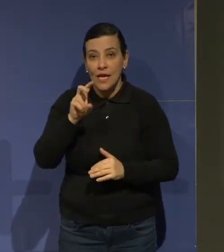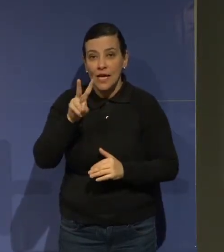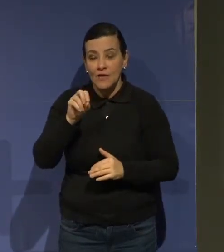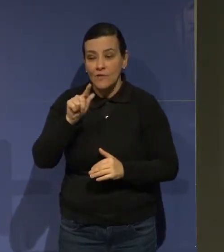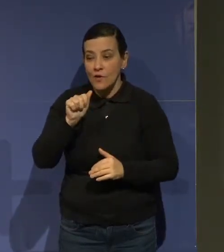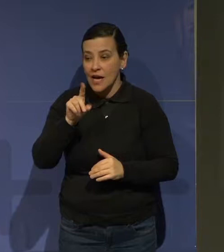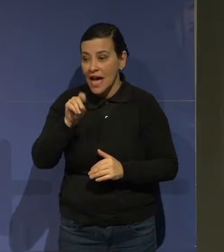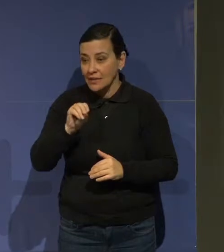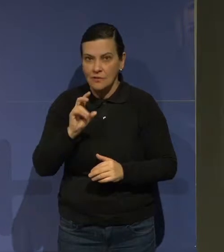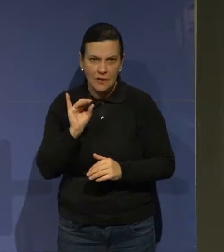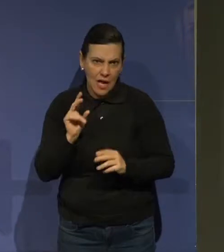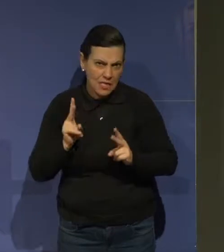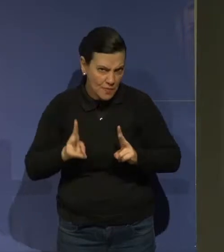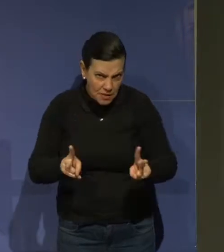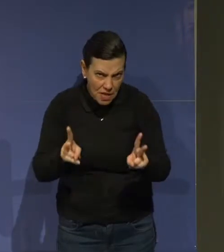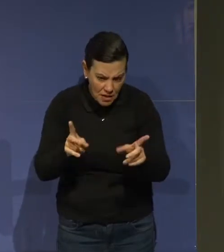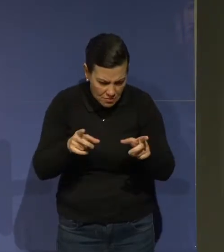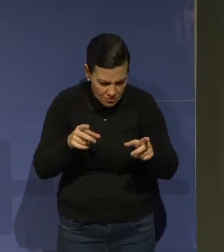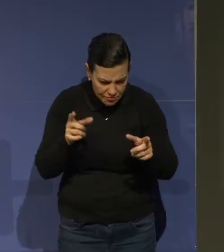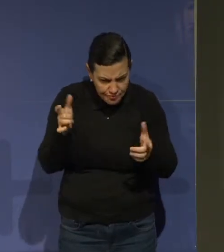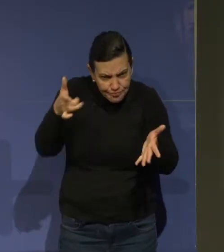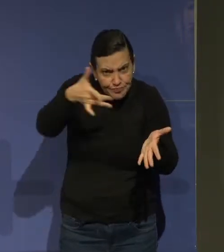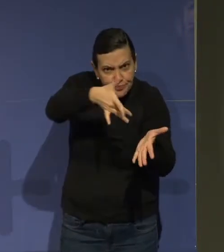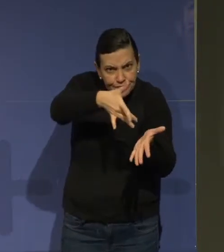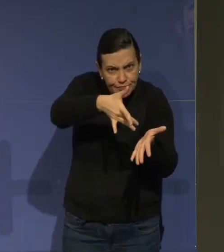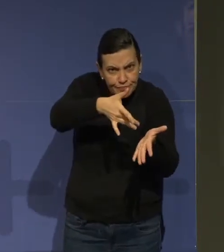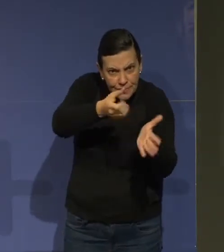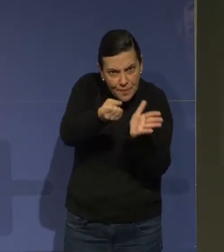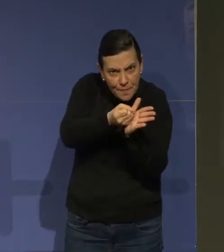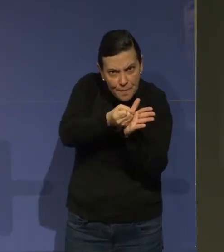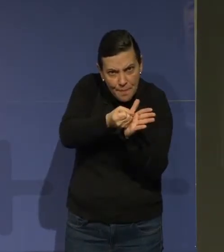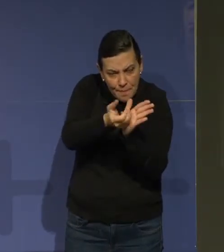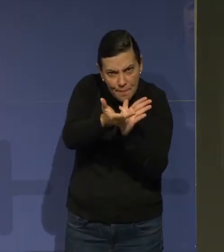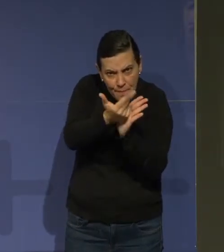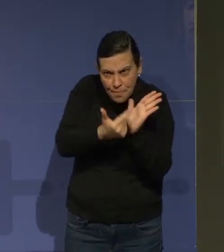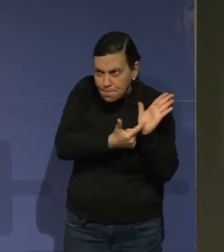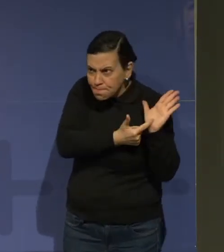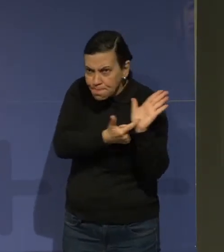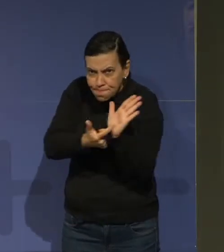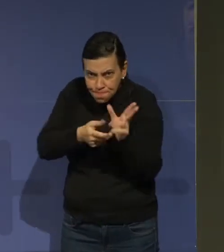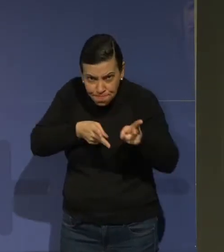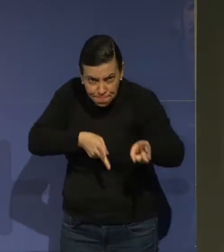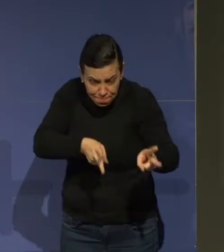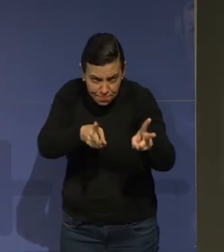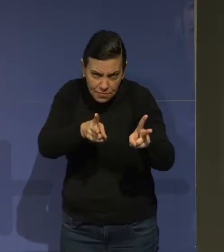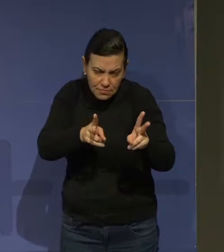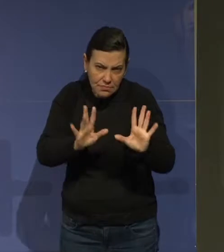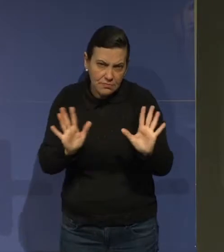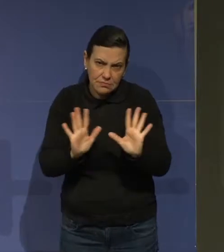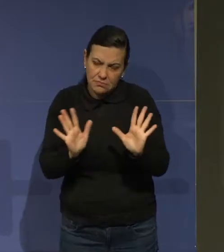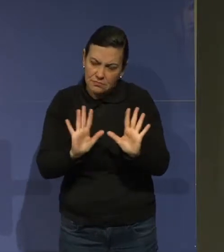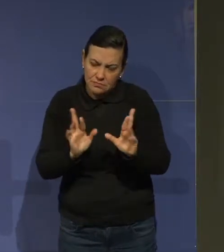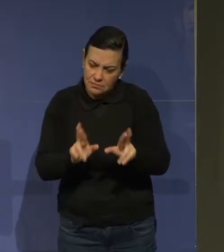é algo que você vai manter no site como uma imagem se você não tiver o selo. Não é, Simone?